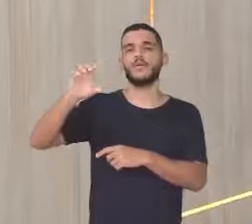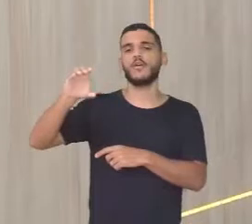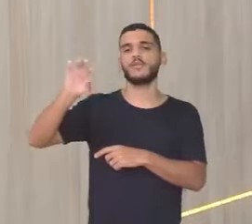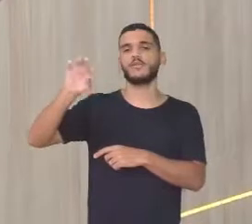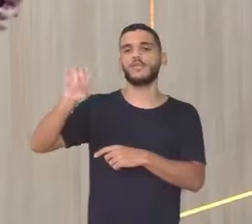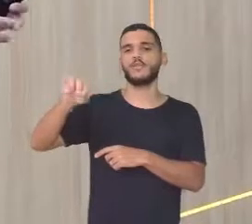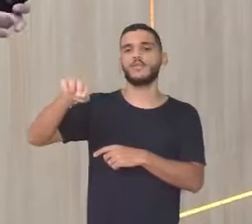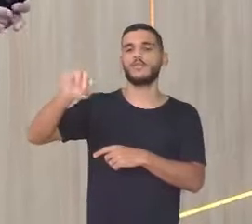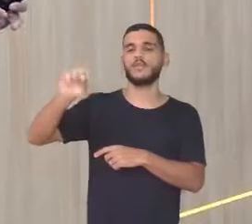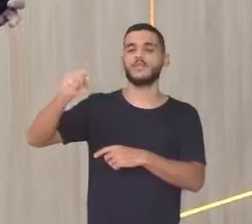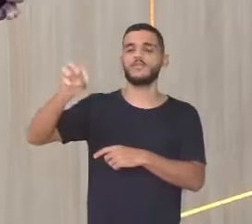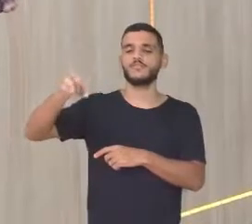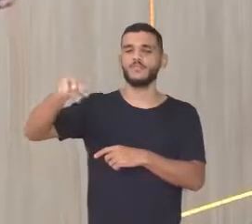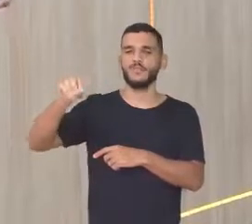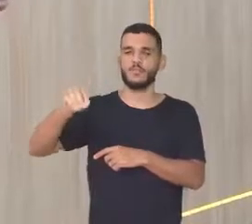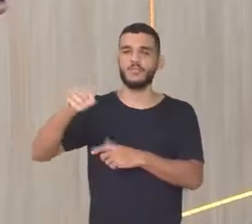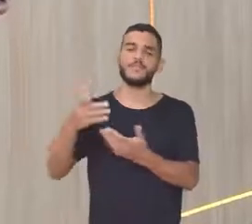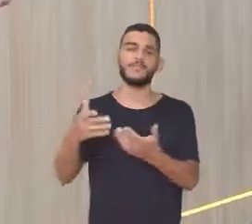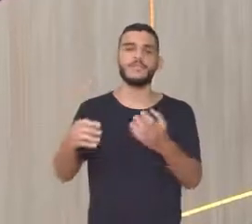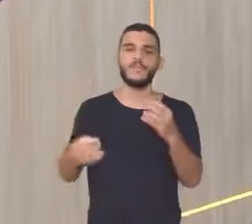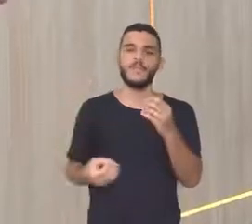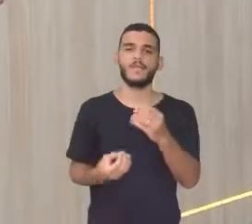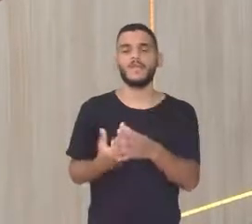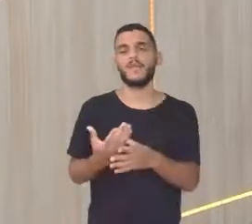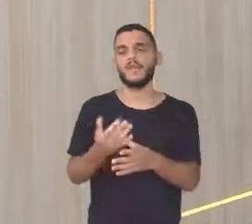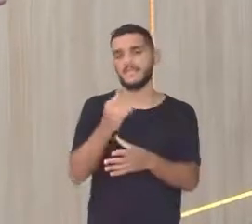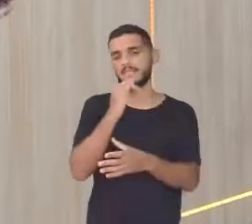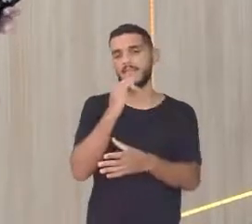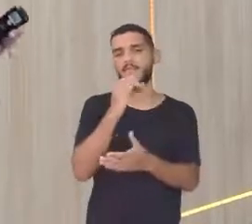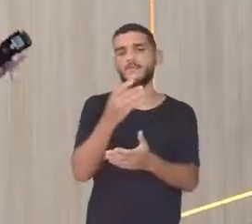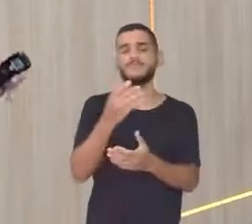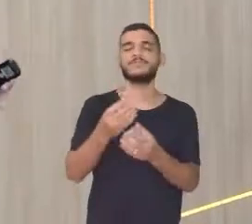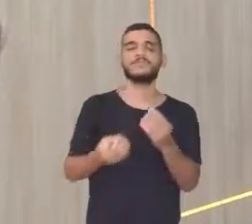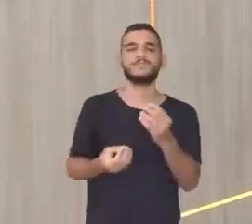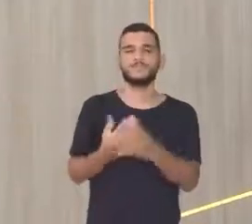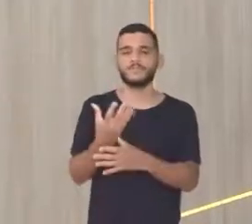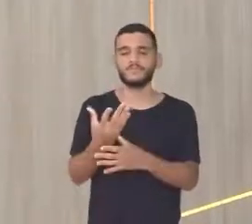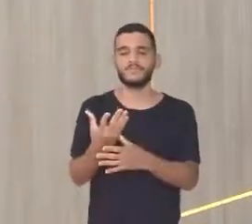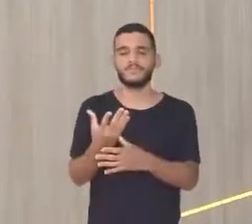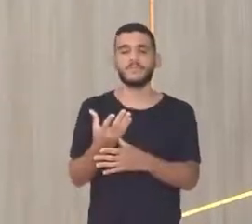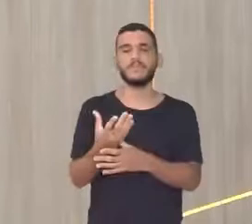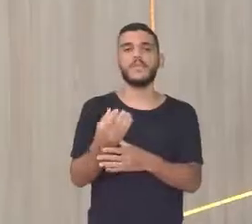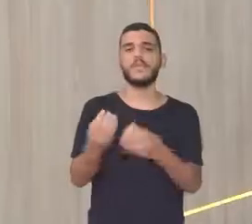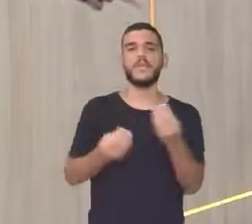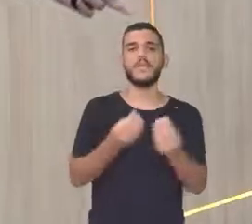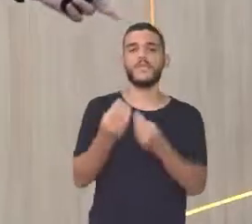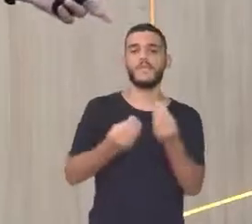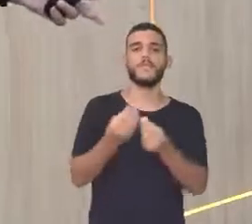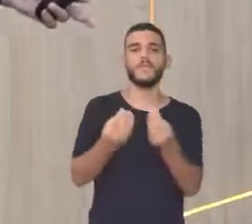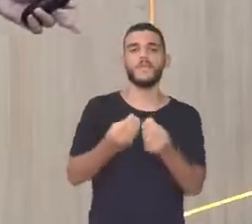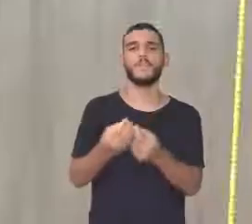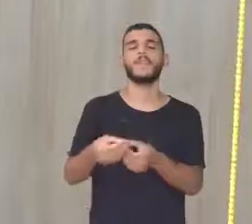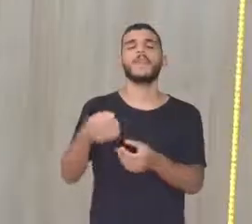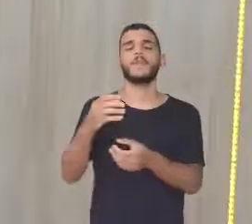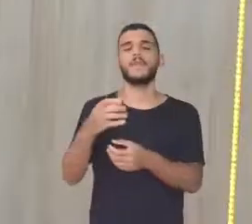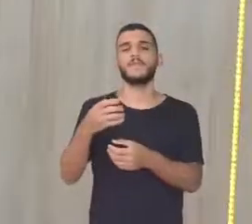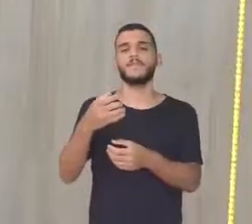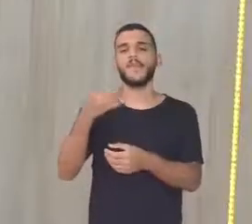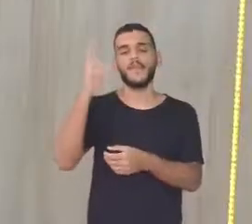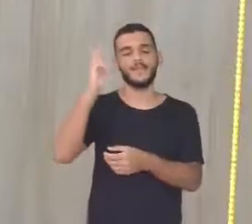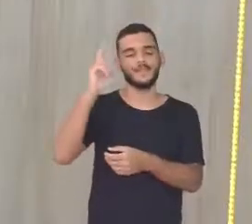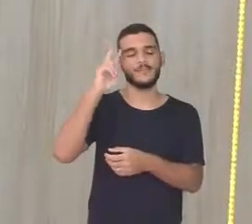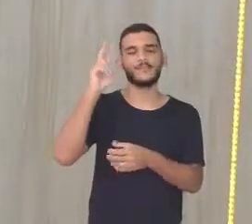Né? Ele fez assim ó A história de Adão e Eva É um mito Né? Ele salpicou assim Vru! Salpicou Então caiu meio mundo de gente Cada um